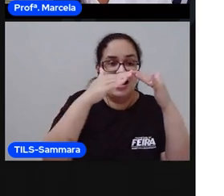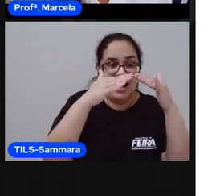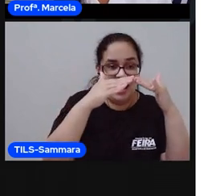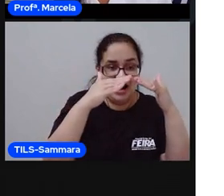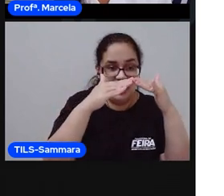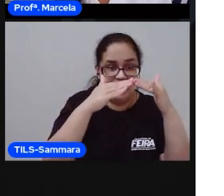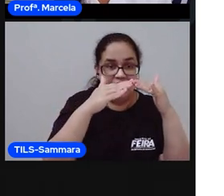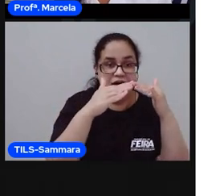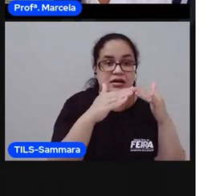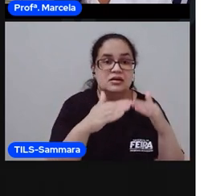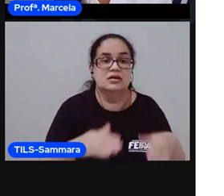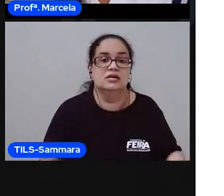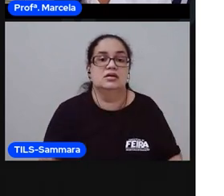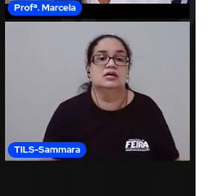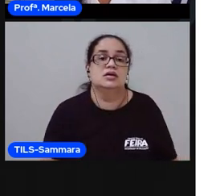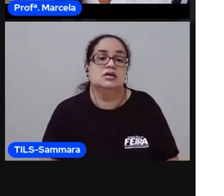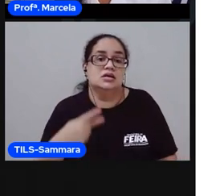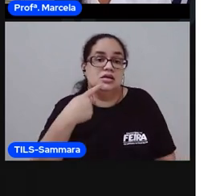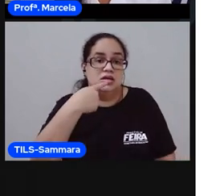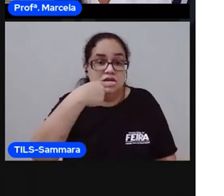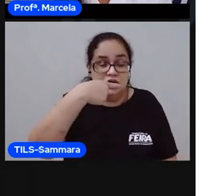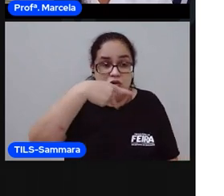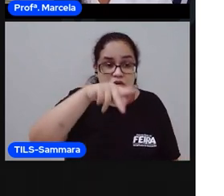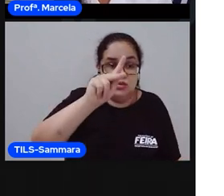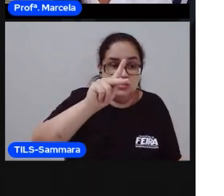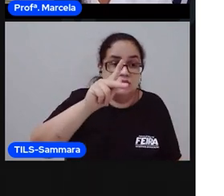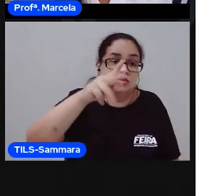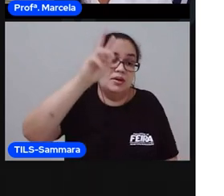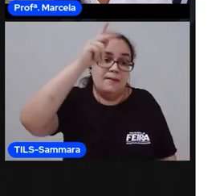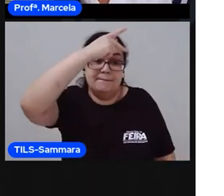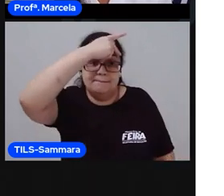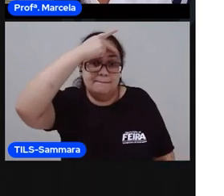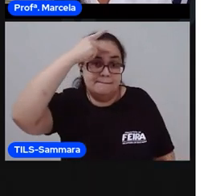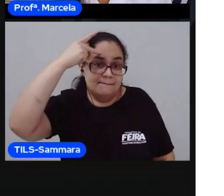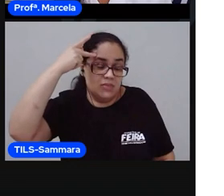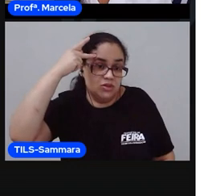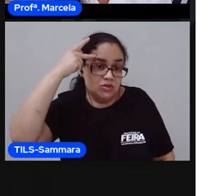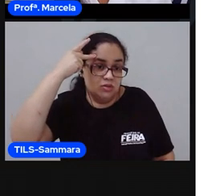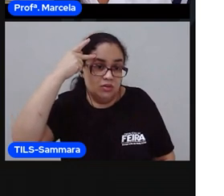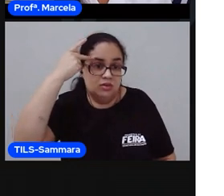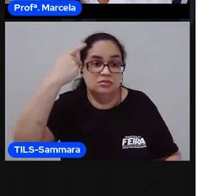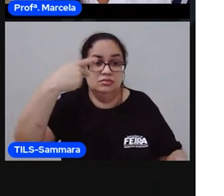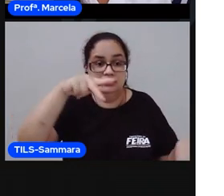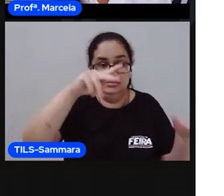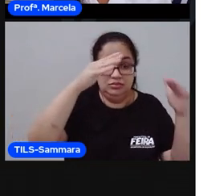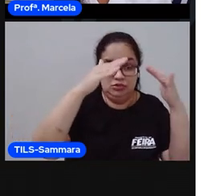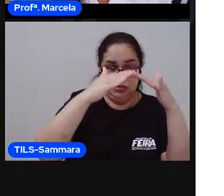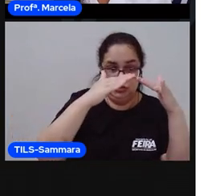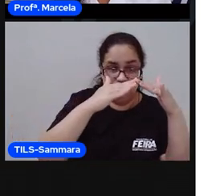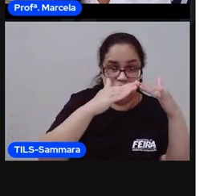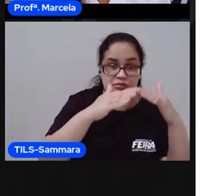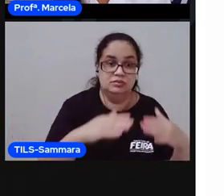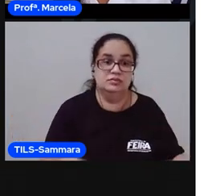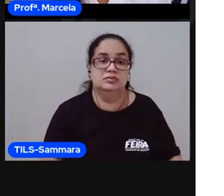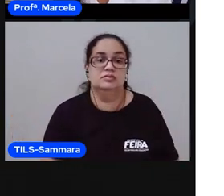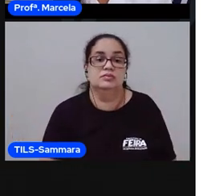A Casa e o Seu Dono.